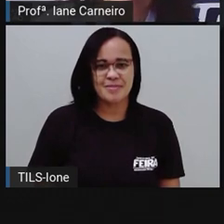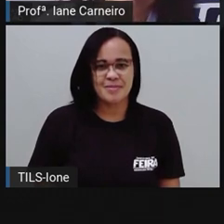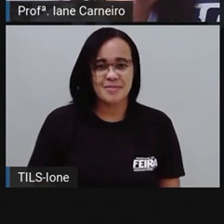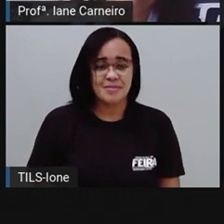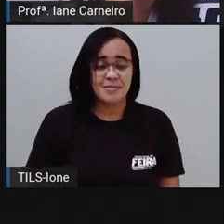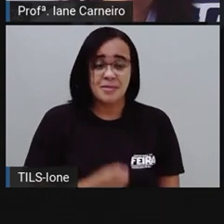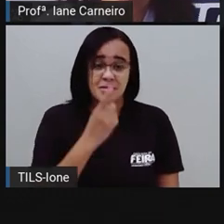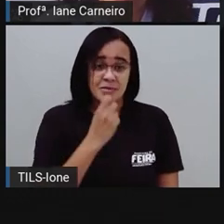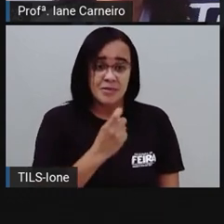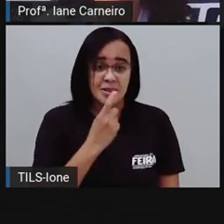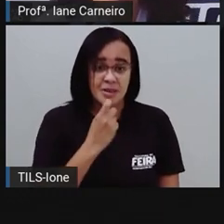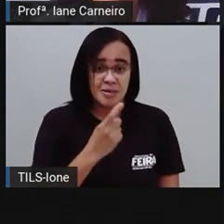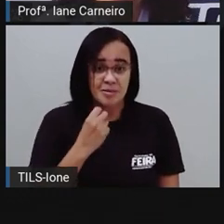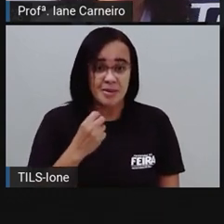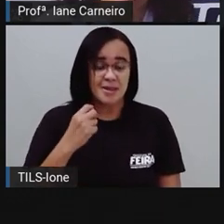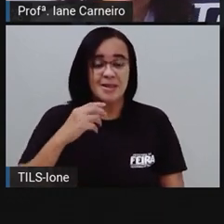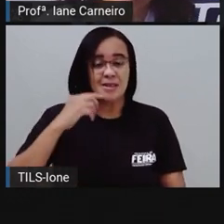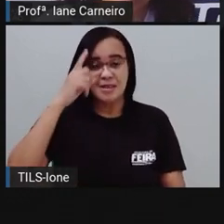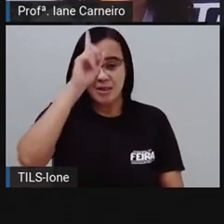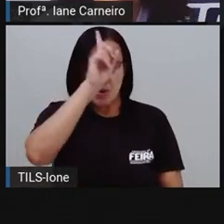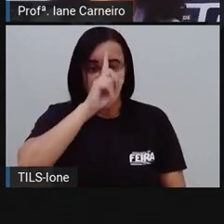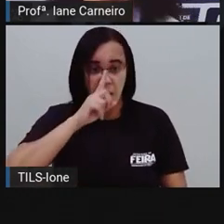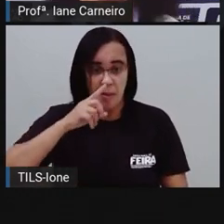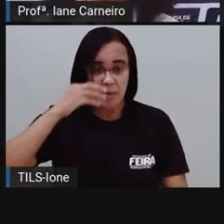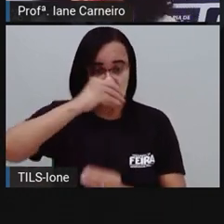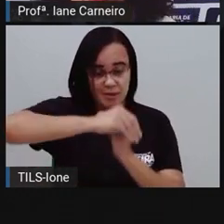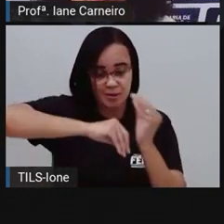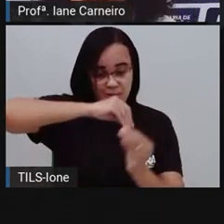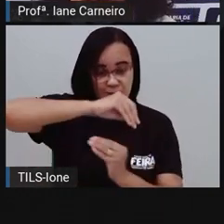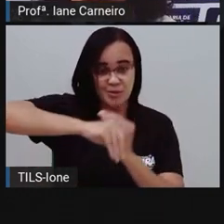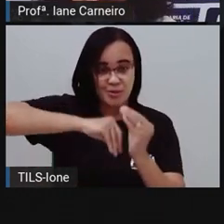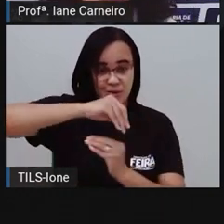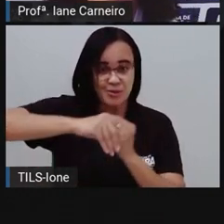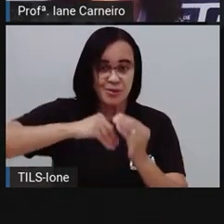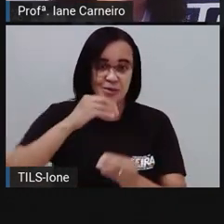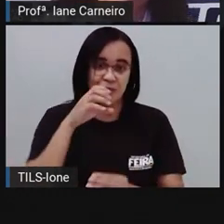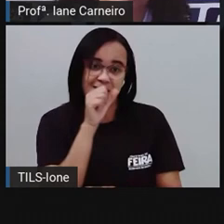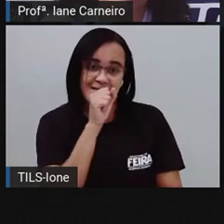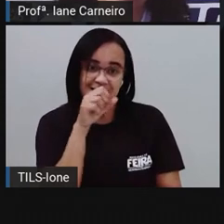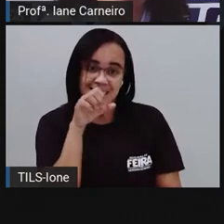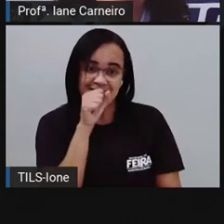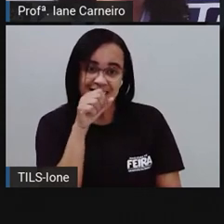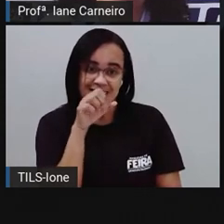Vermelhando ou amarelo, teremos o alaranjado.